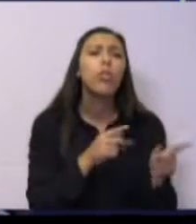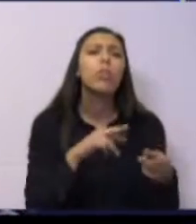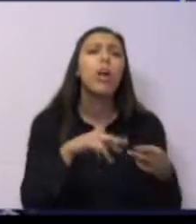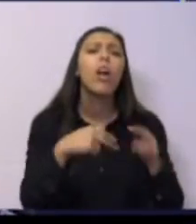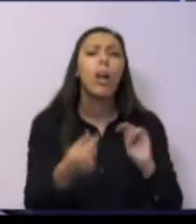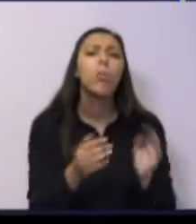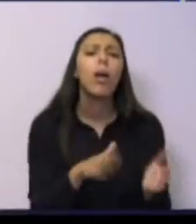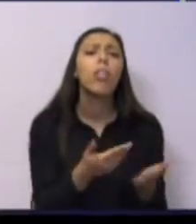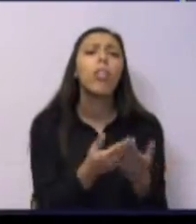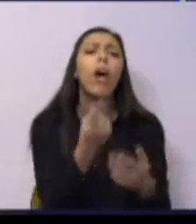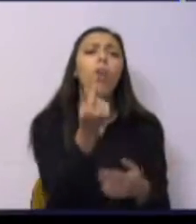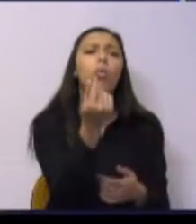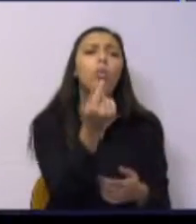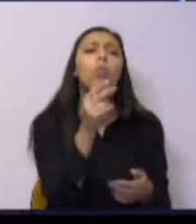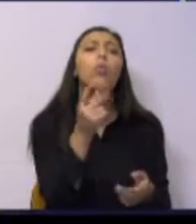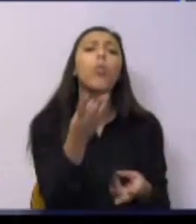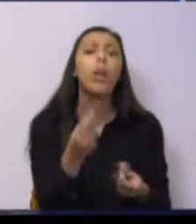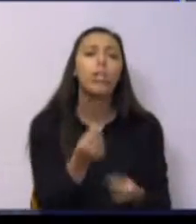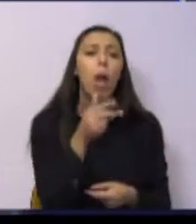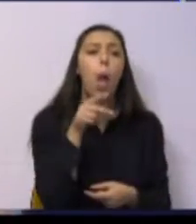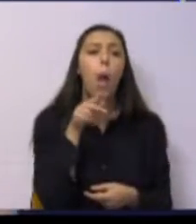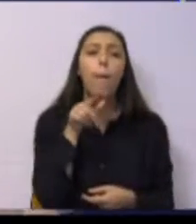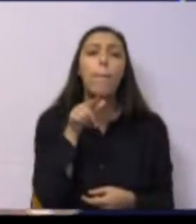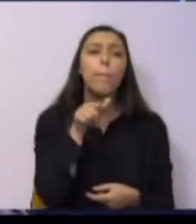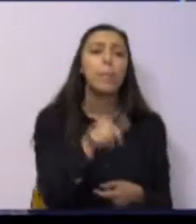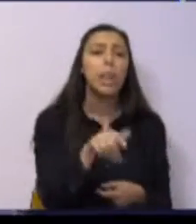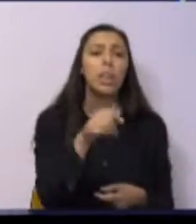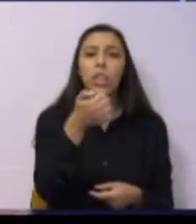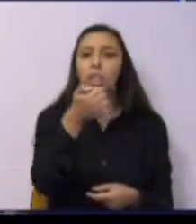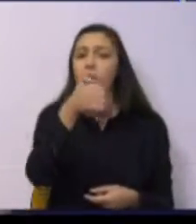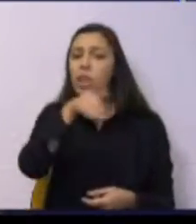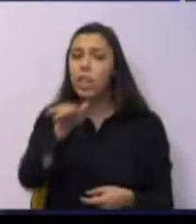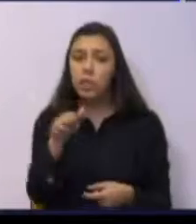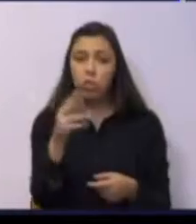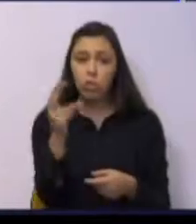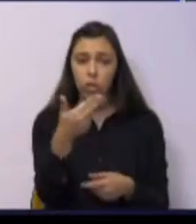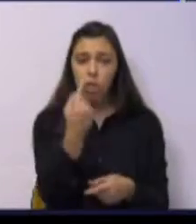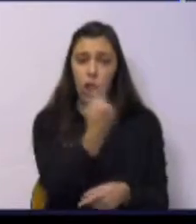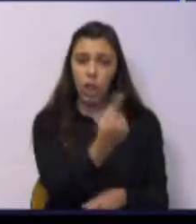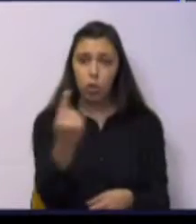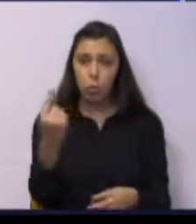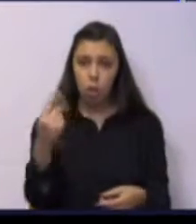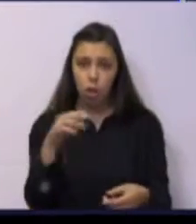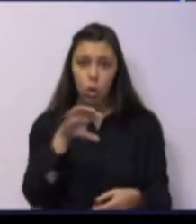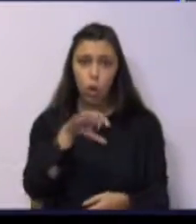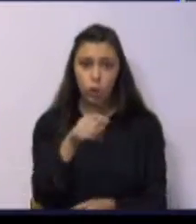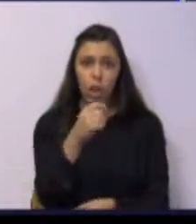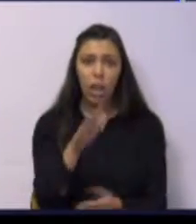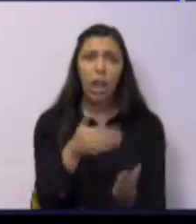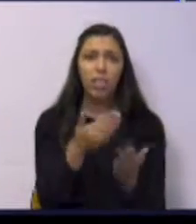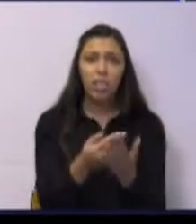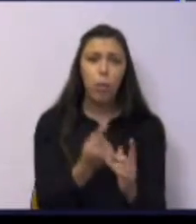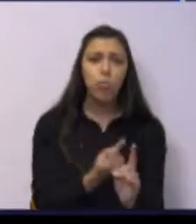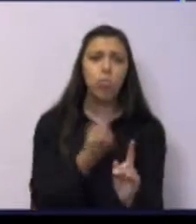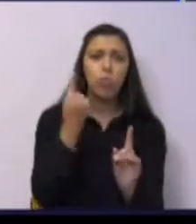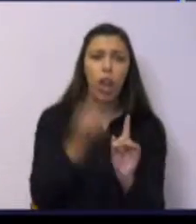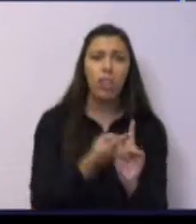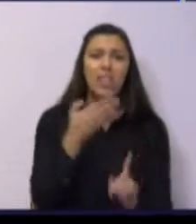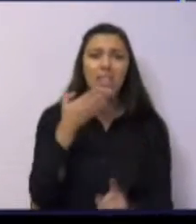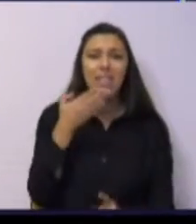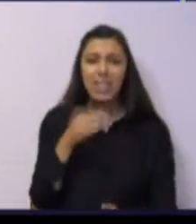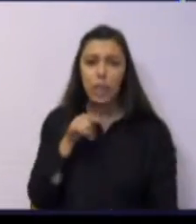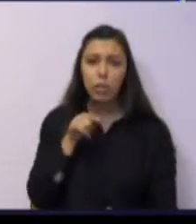1.500 euros a cada uma. No Conselho atribui por ano 7.500 euros.